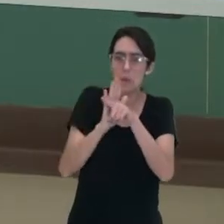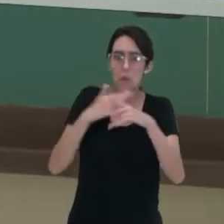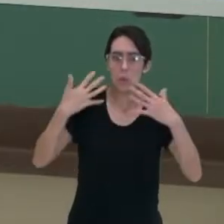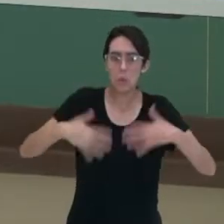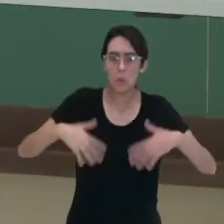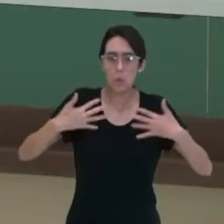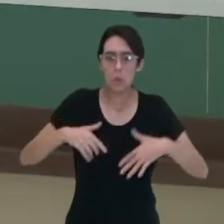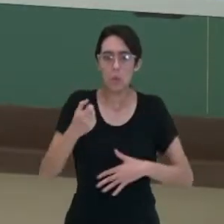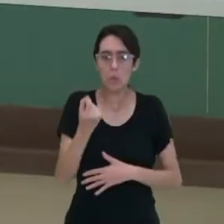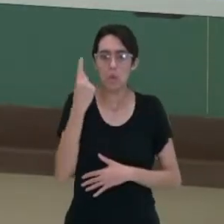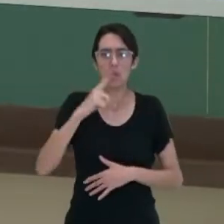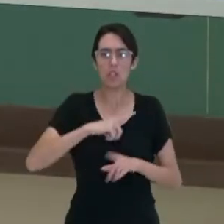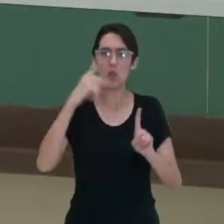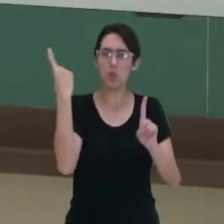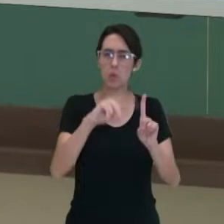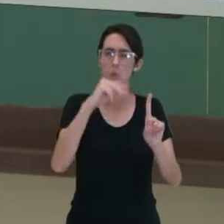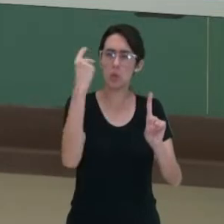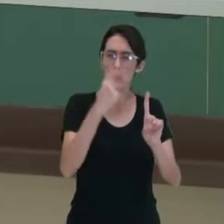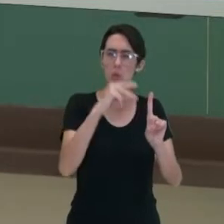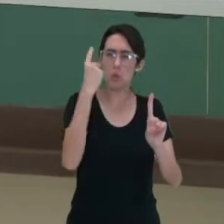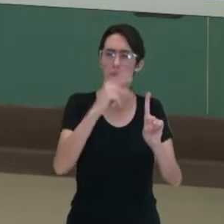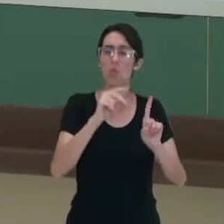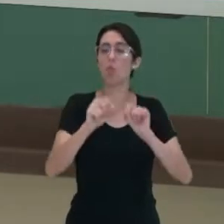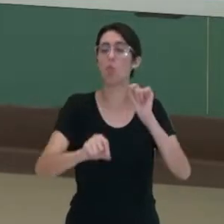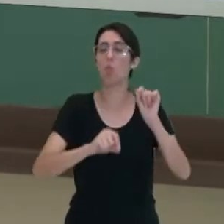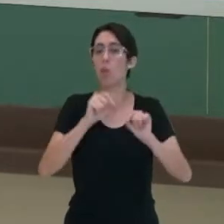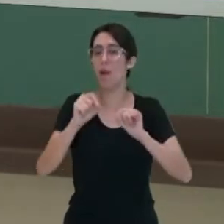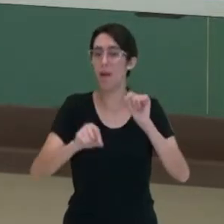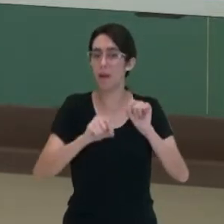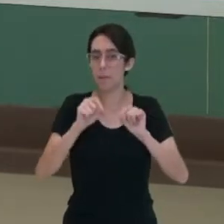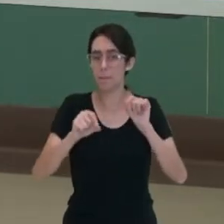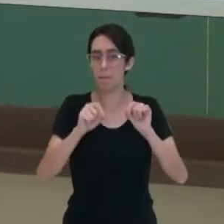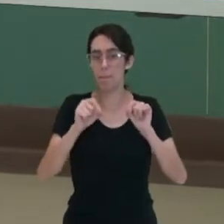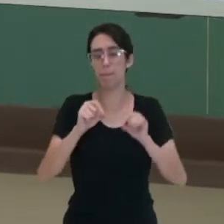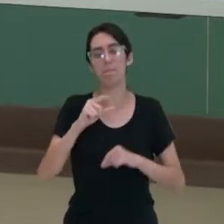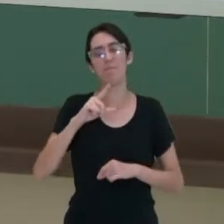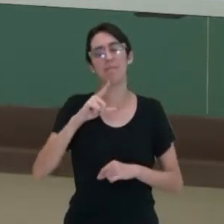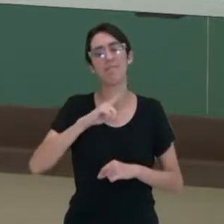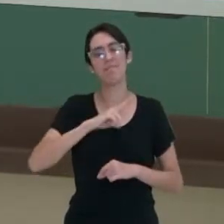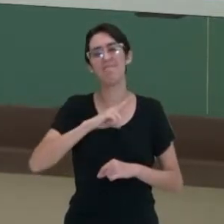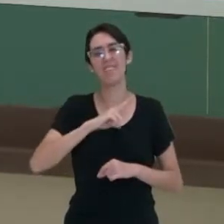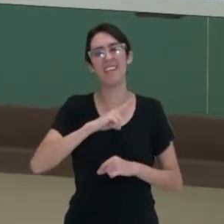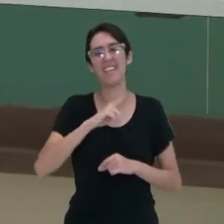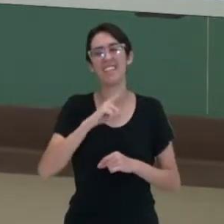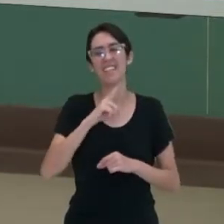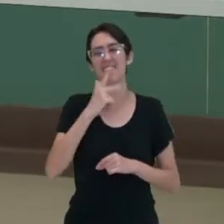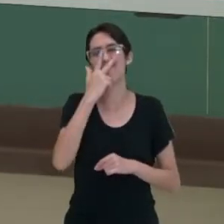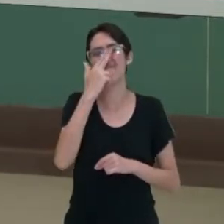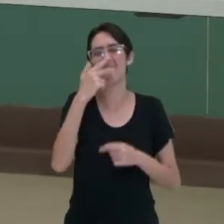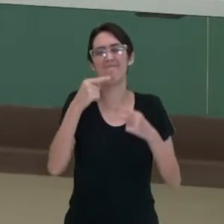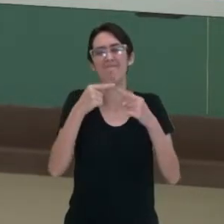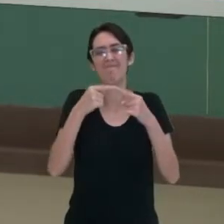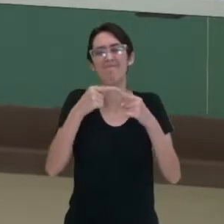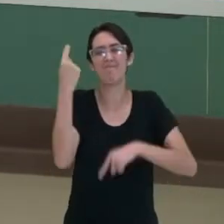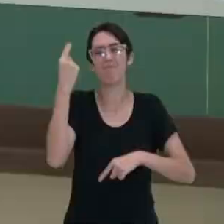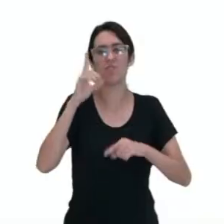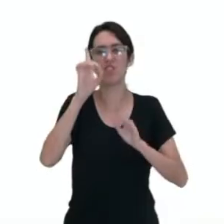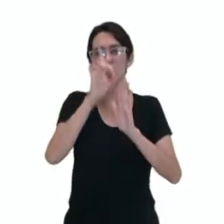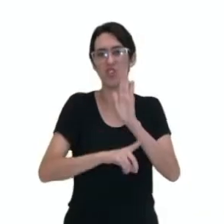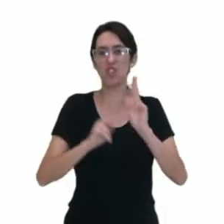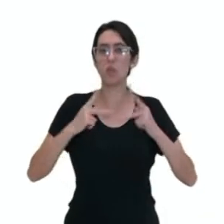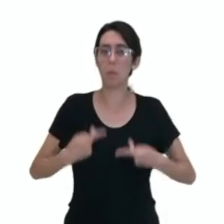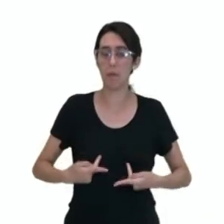tortura é algo que fere totalmente os chamados direitos humanos. Muito